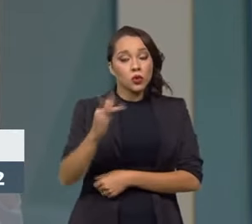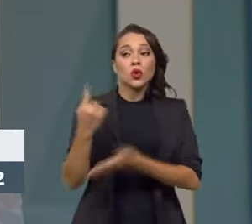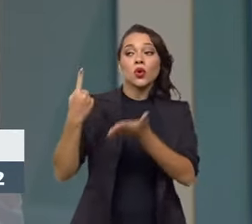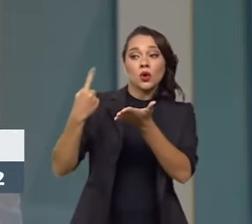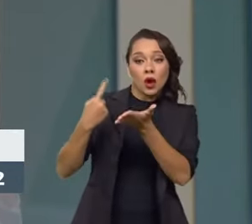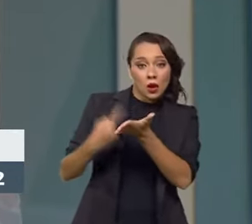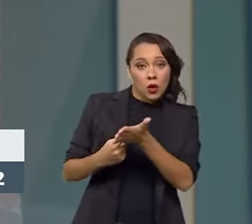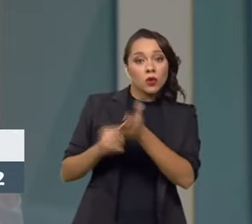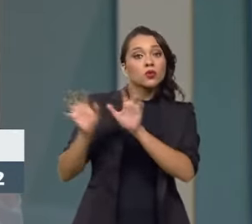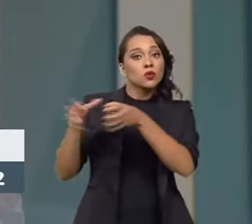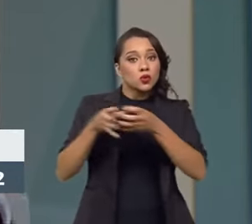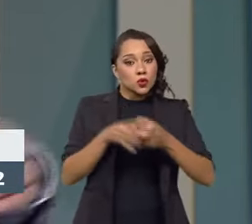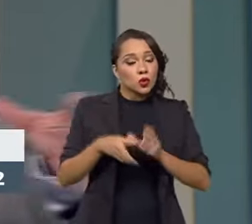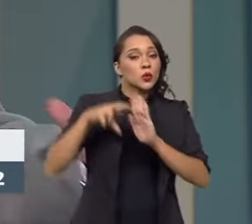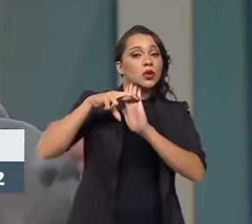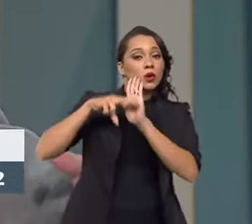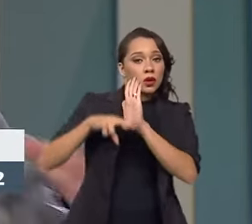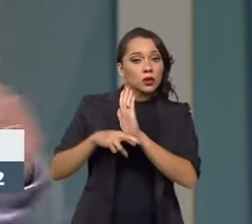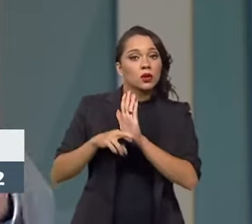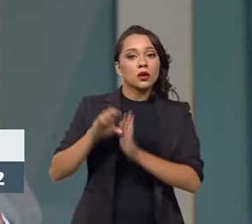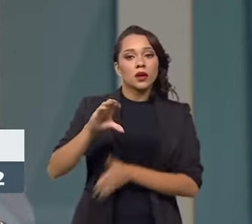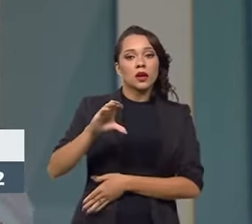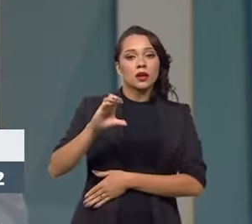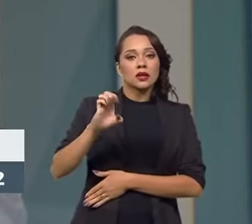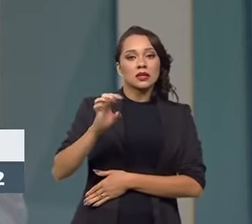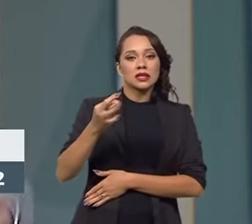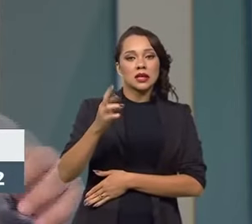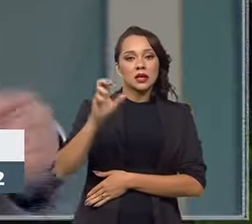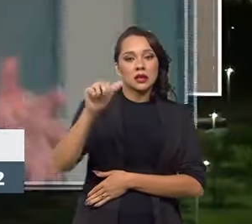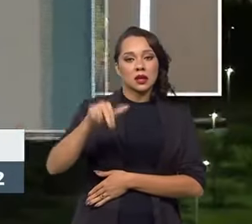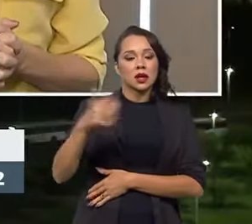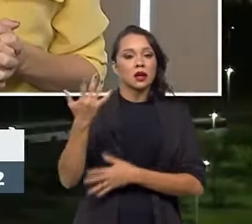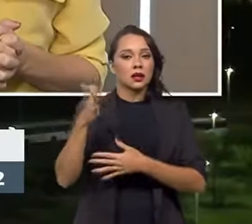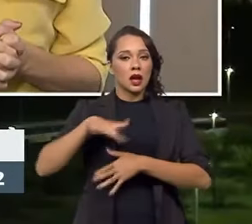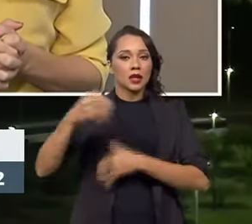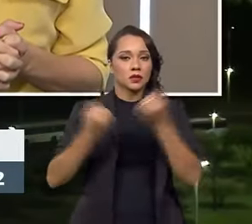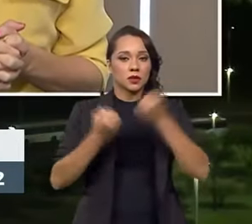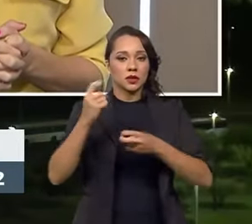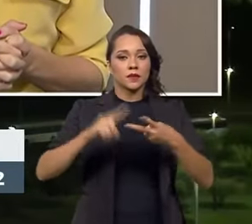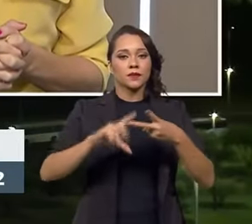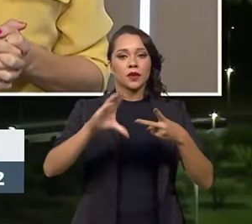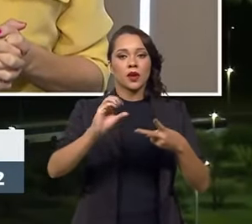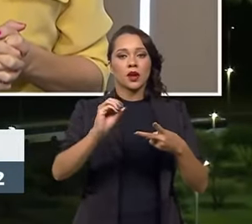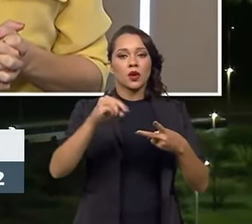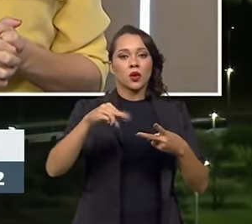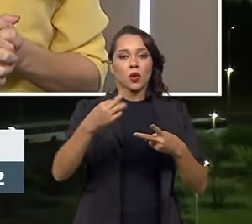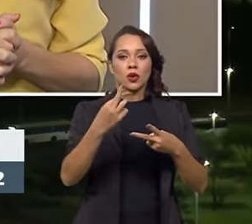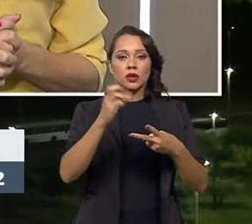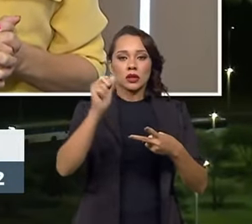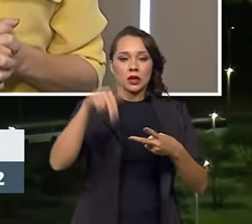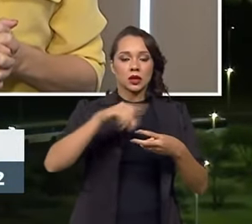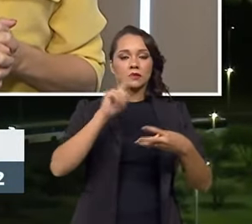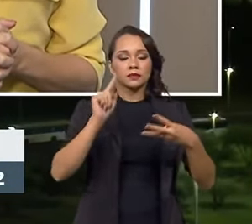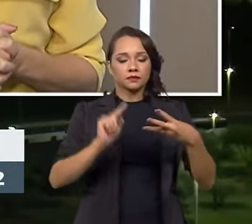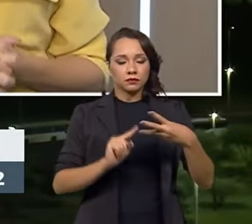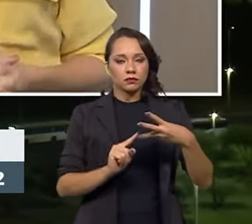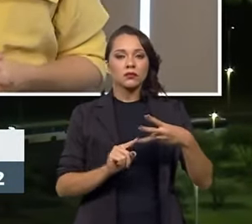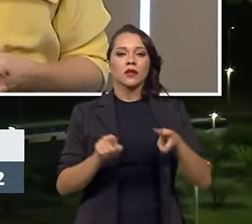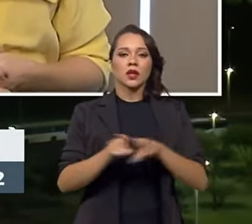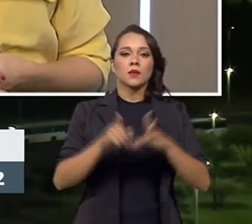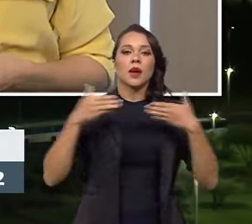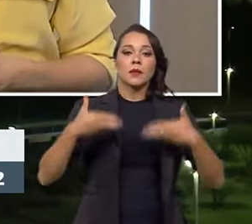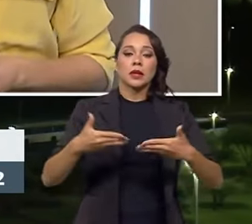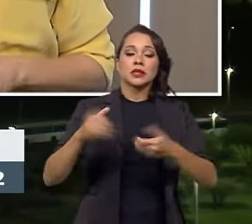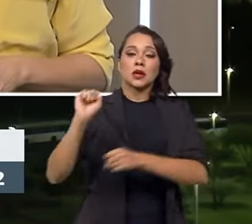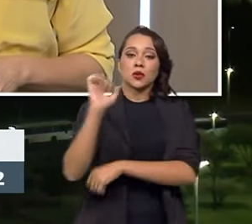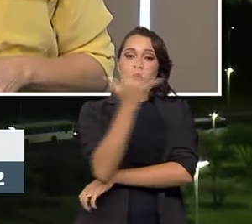os grandes órgãos e reguladores que é o Centran na parte, o Contran na parte veicular, o próprio Ministério